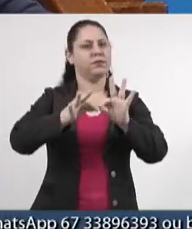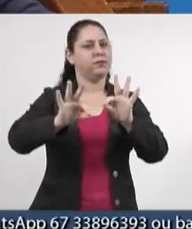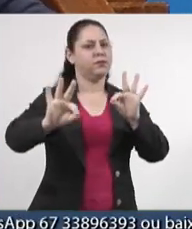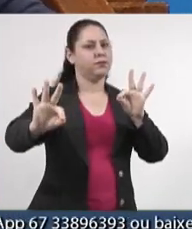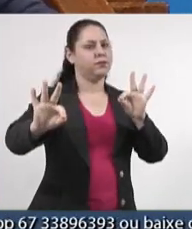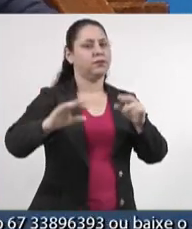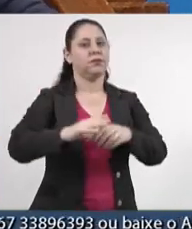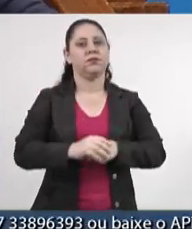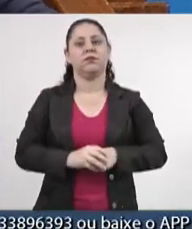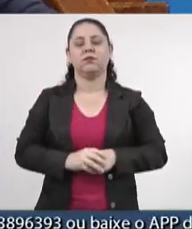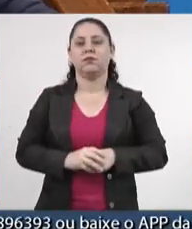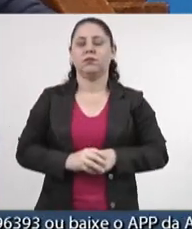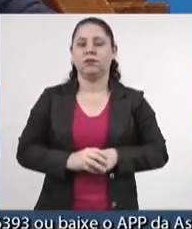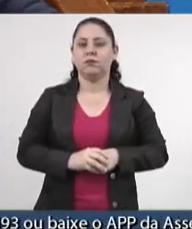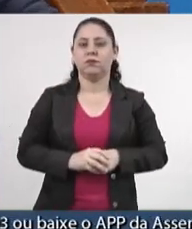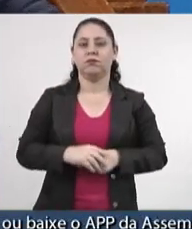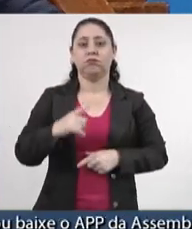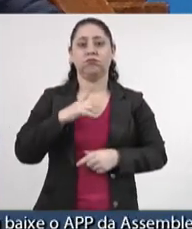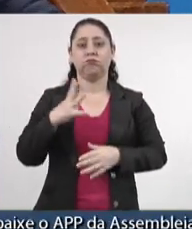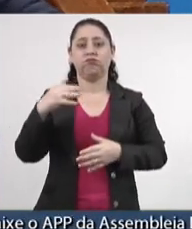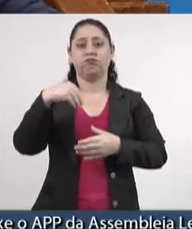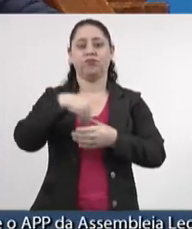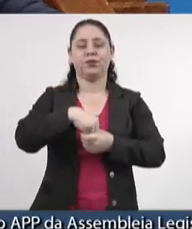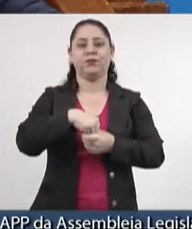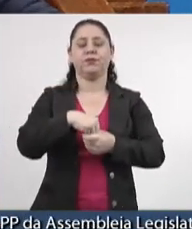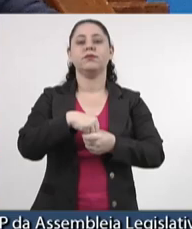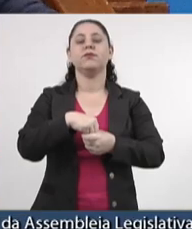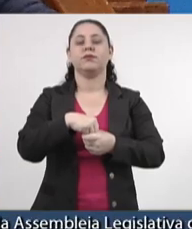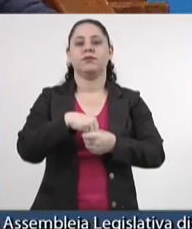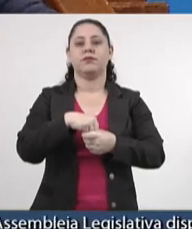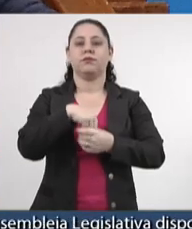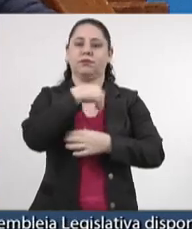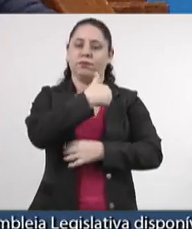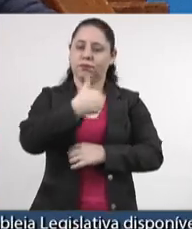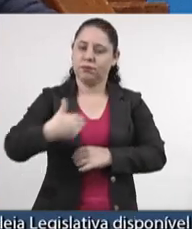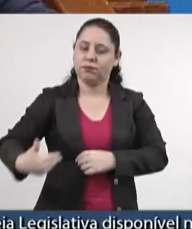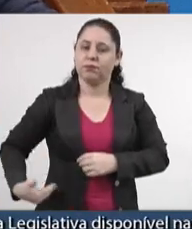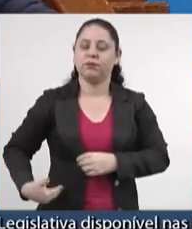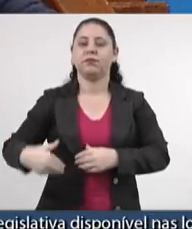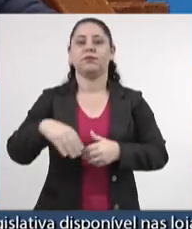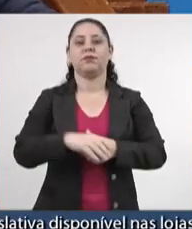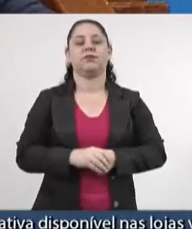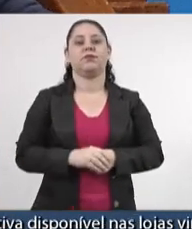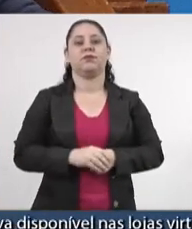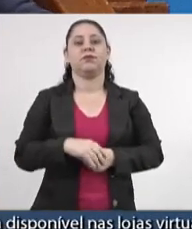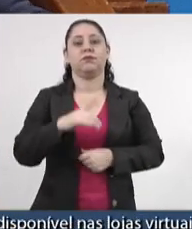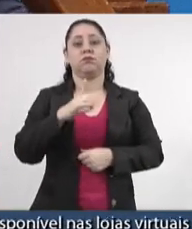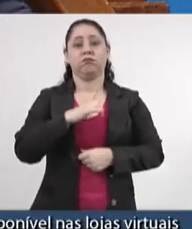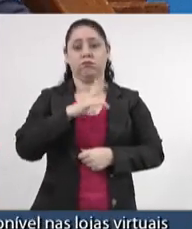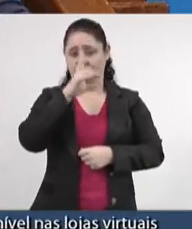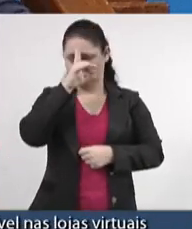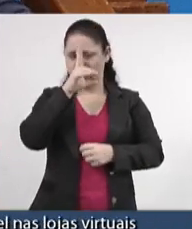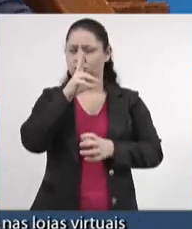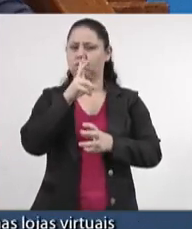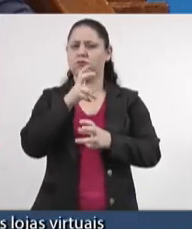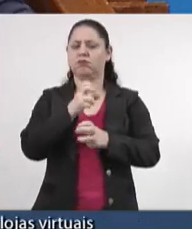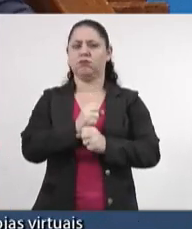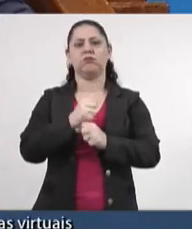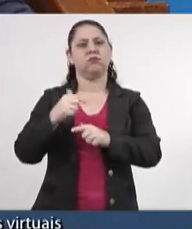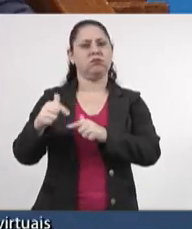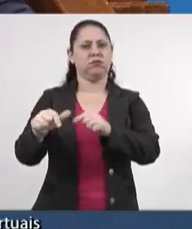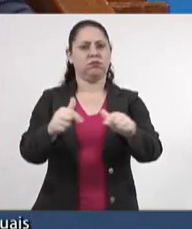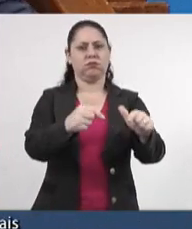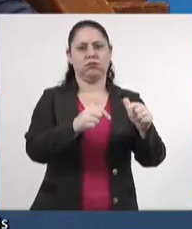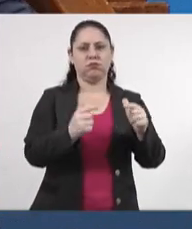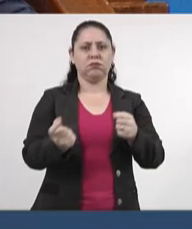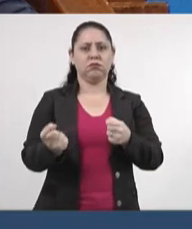ele está infiltrado dentro do governo, está tendo fortes atuações,